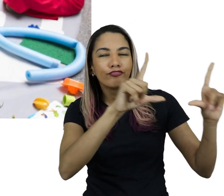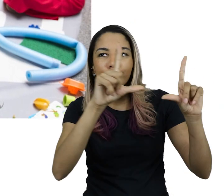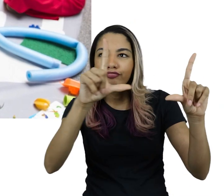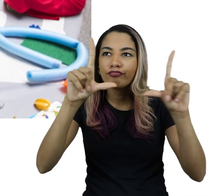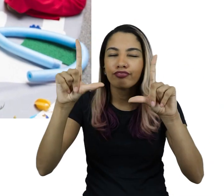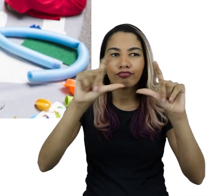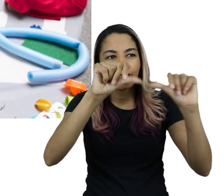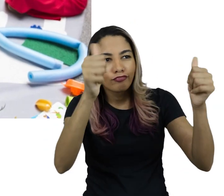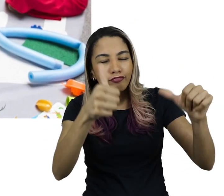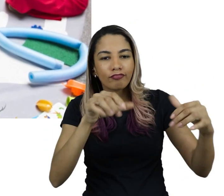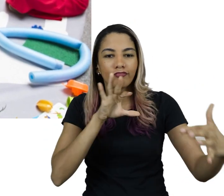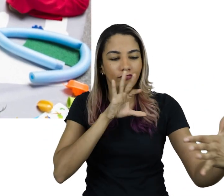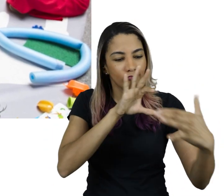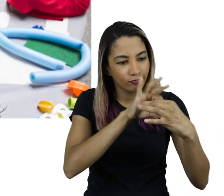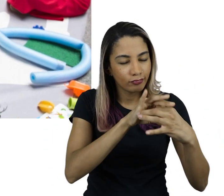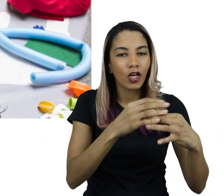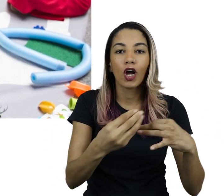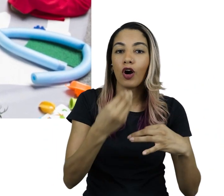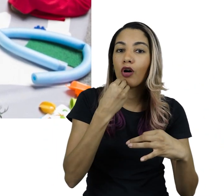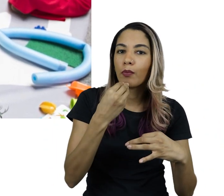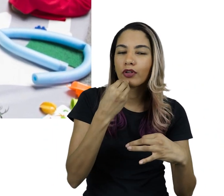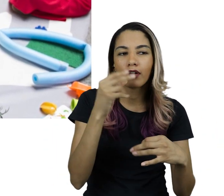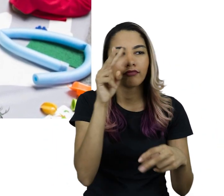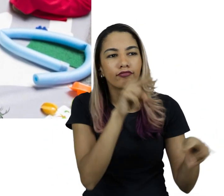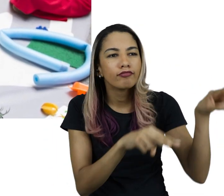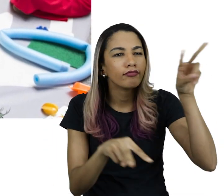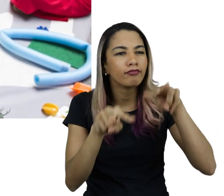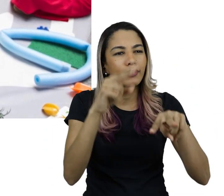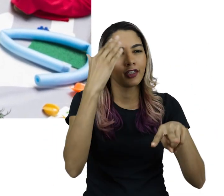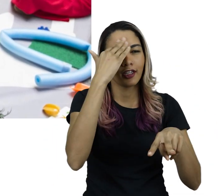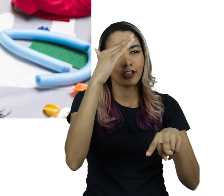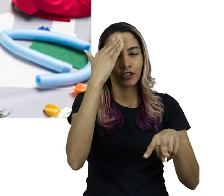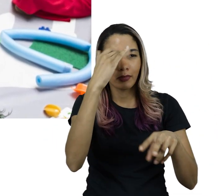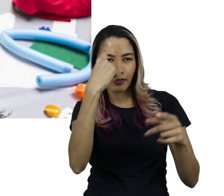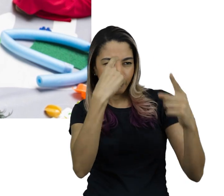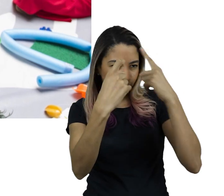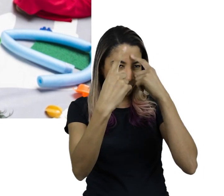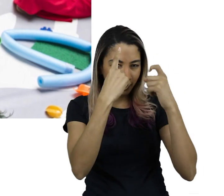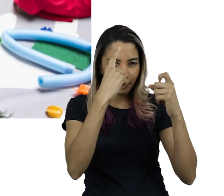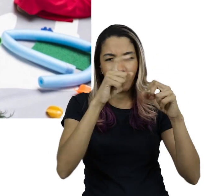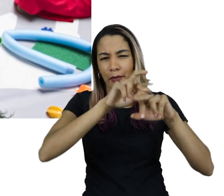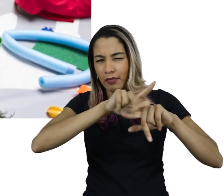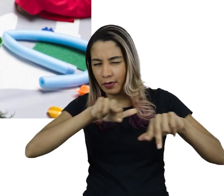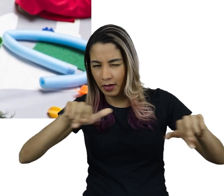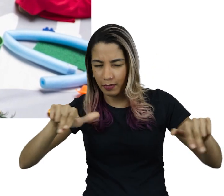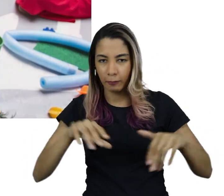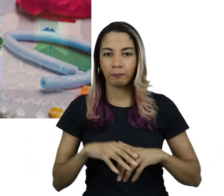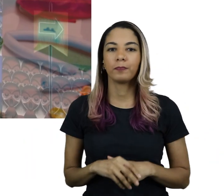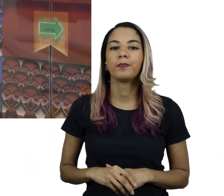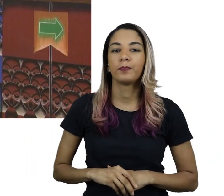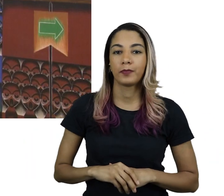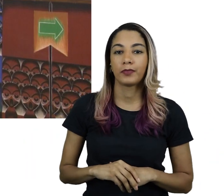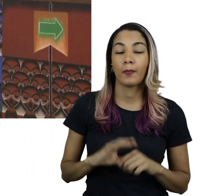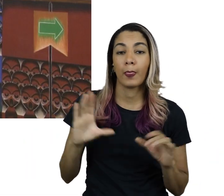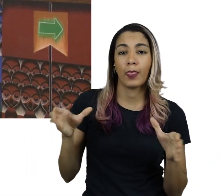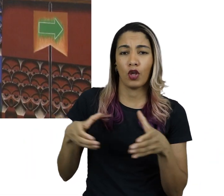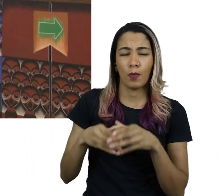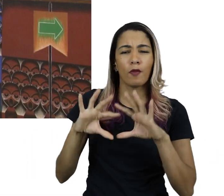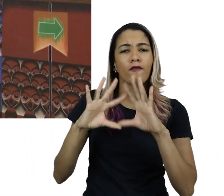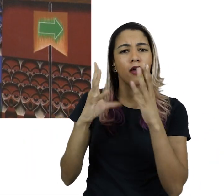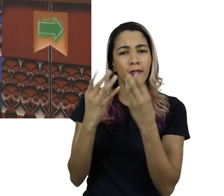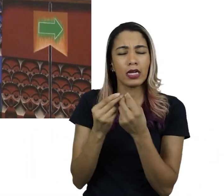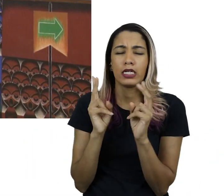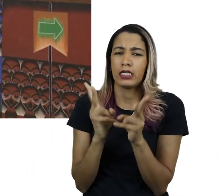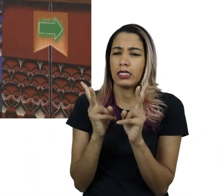com as obras do museu, propondo novas possibilidades de leituras e descobertas. Embora a visita de grupos